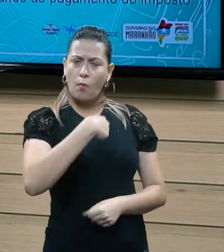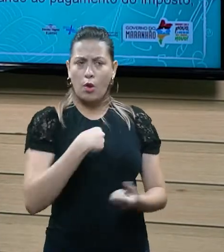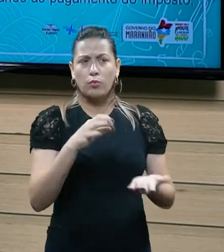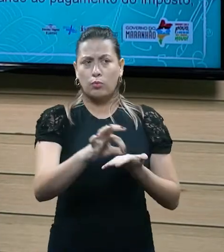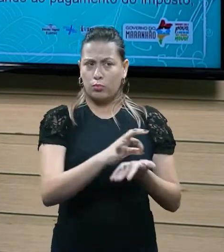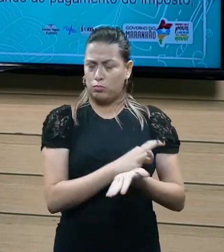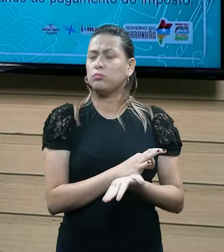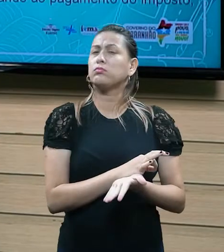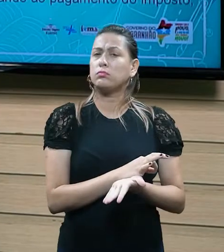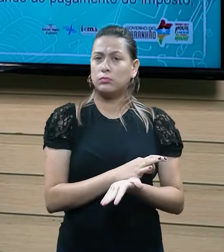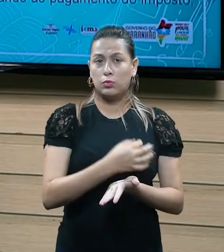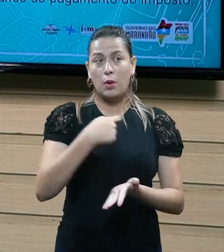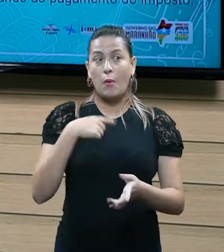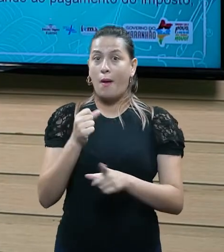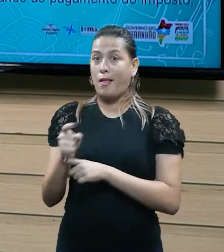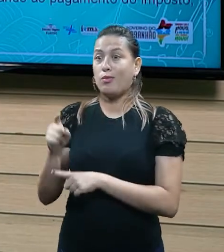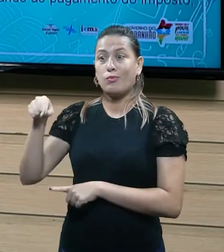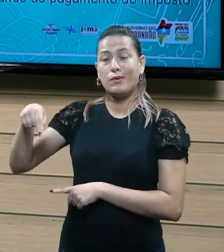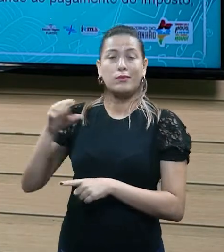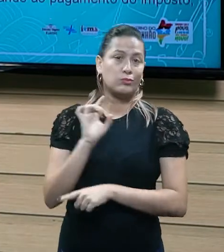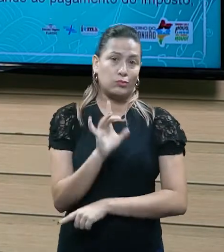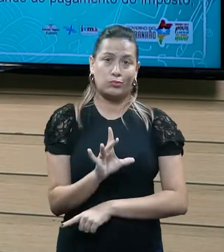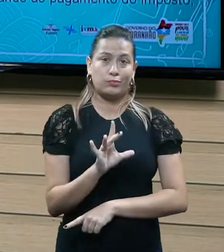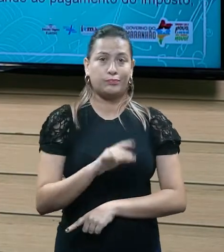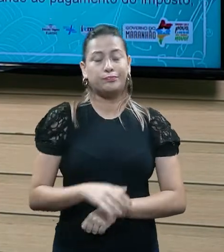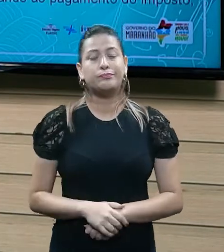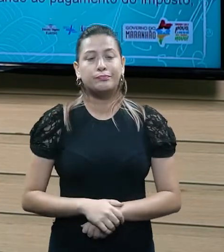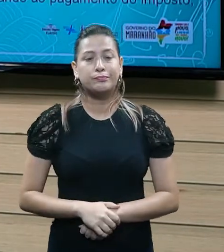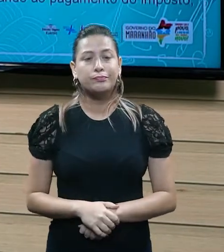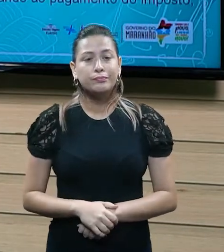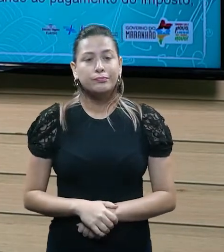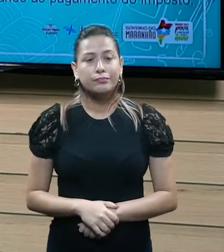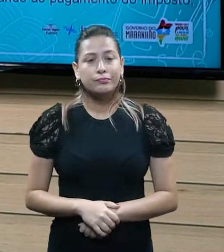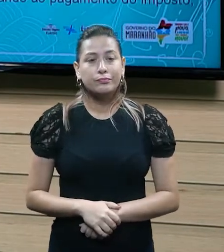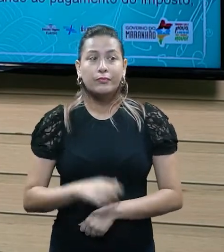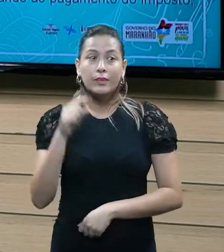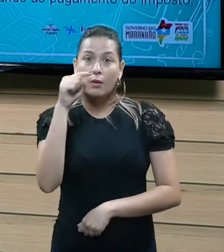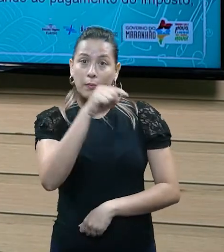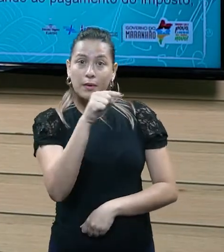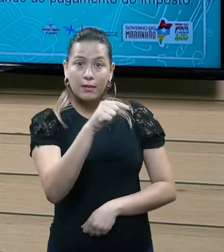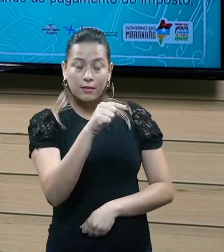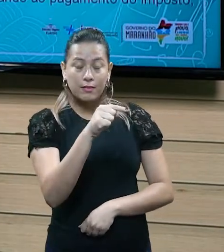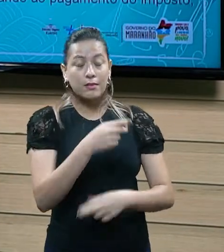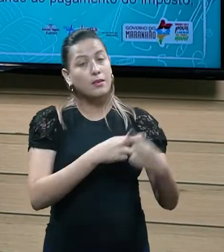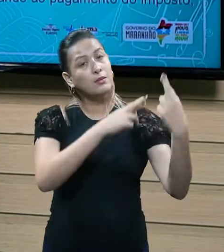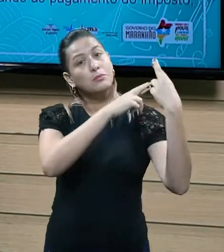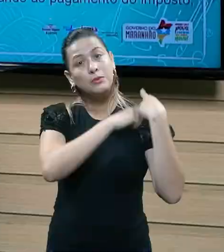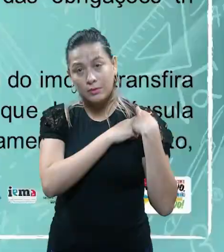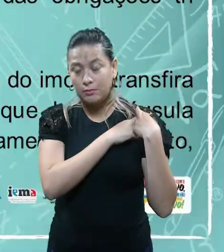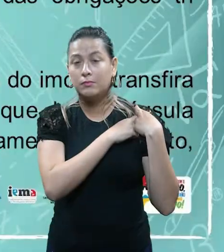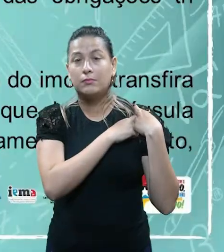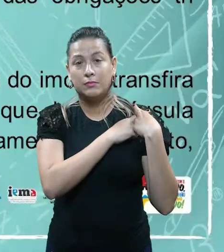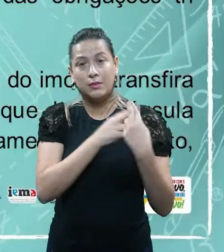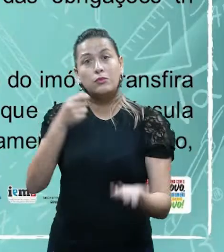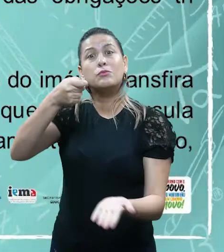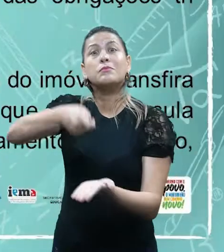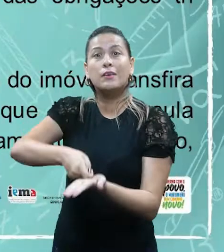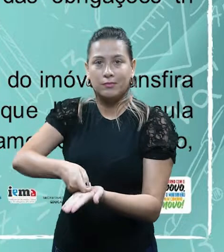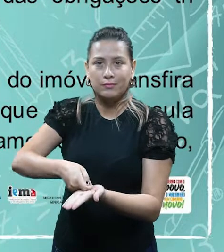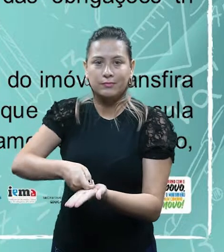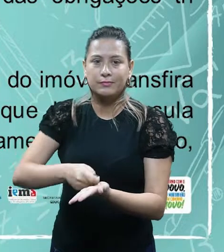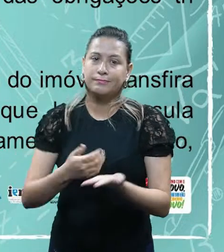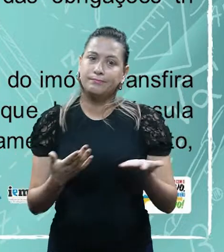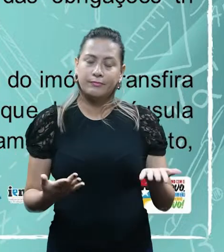e nesse contrato, né, com o meu inquilino, fato, foi estipulado que ele ficaria responsável perante o fisco. O